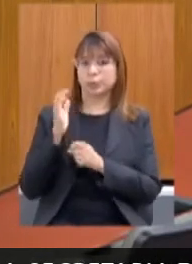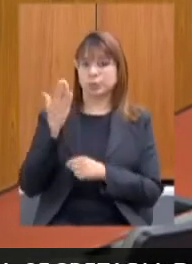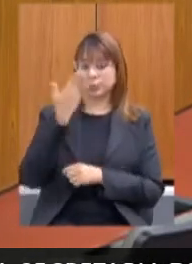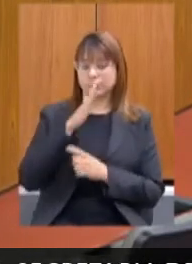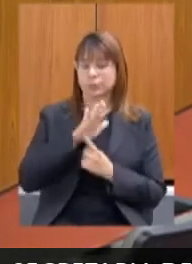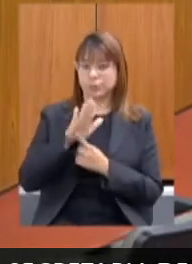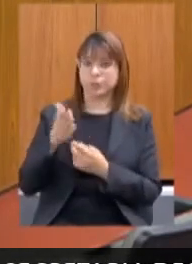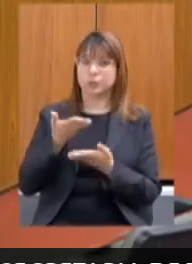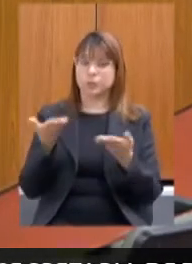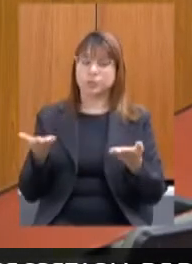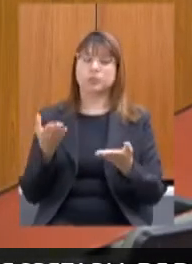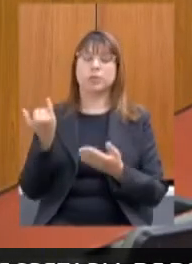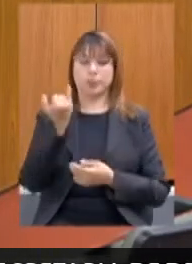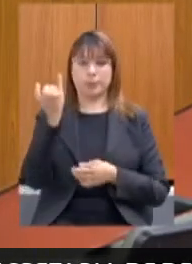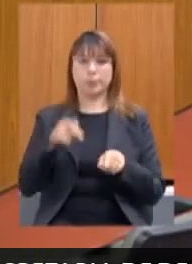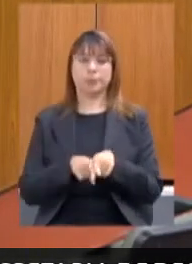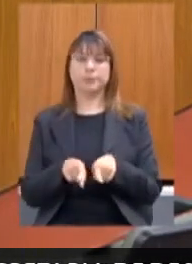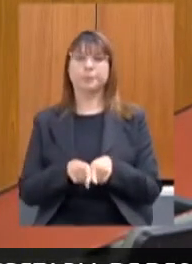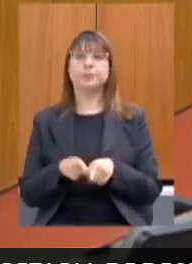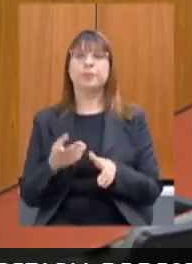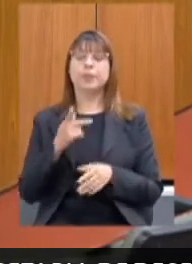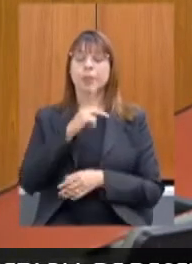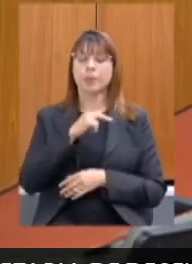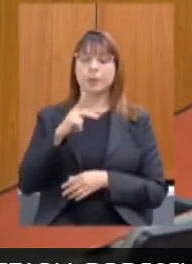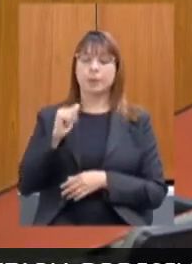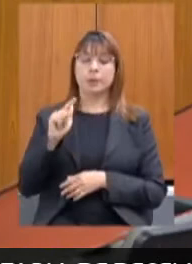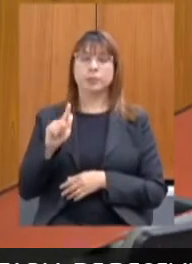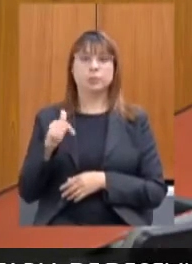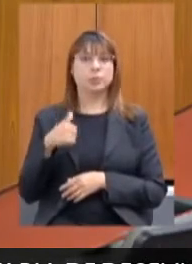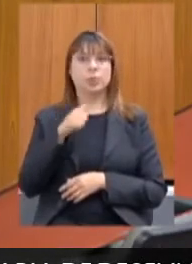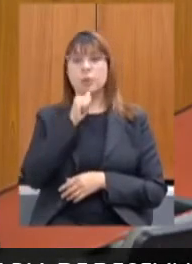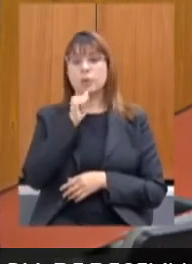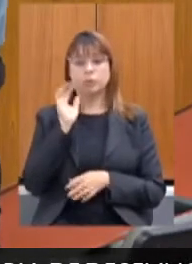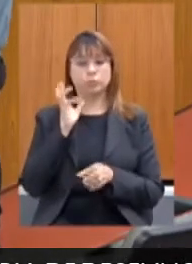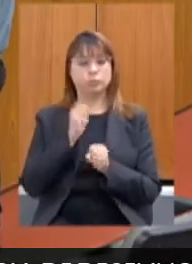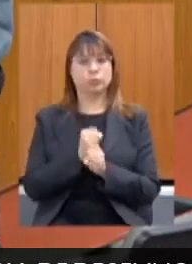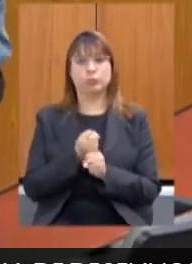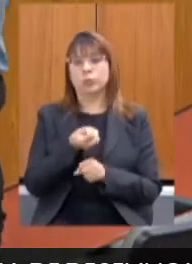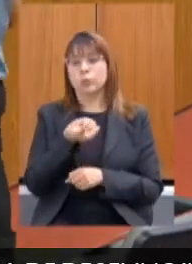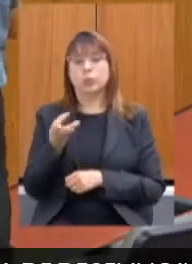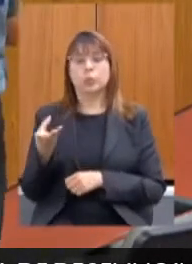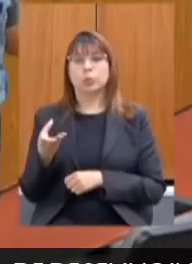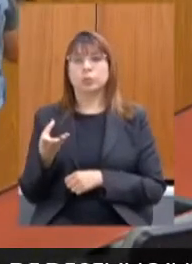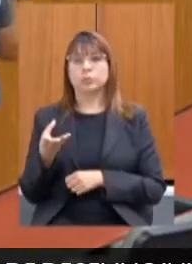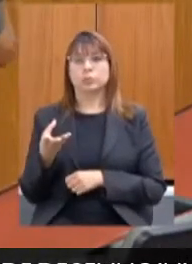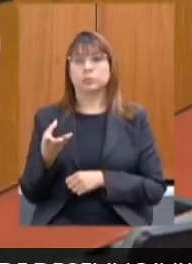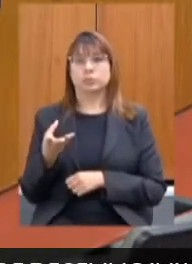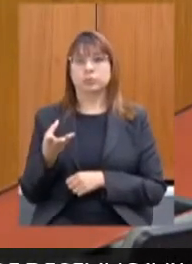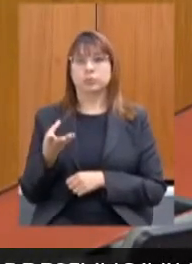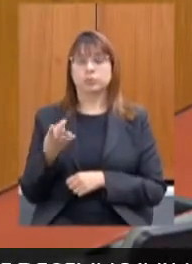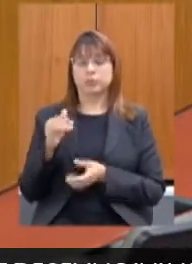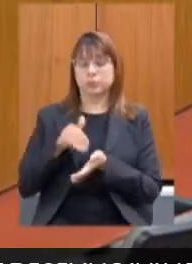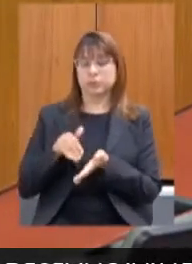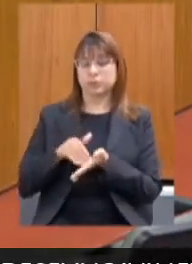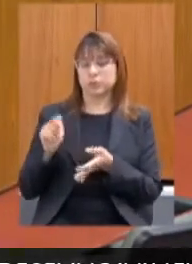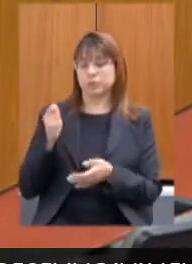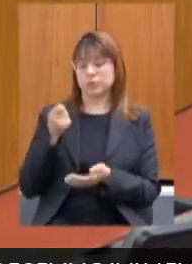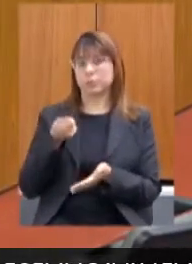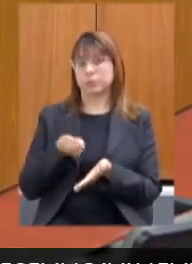é muito caro dentro do PPAG hoje eu não tenho esses números aqui de quanto que eu que a secretaria pagou